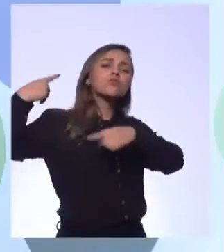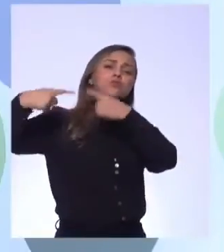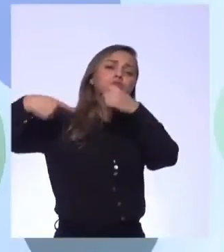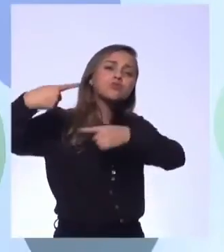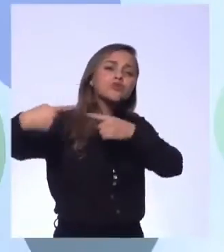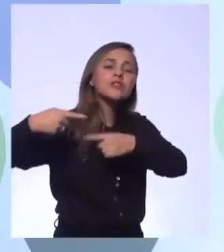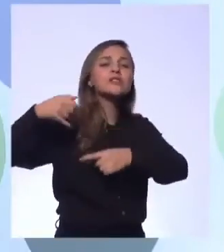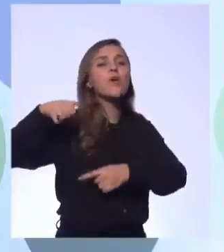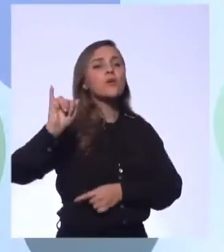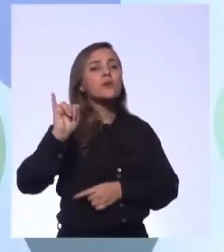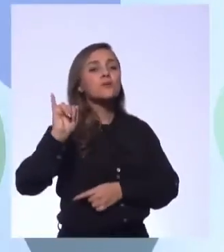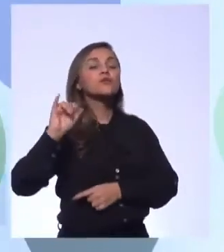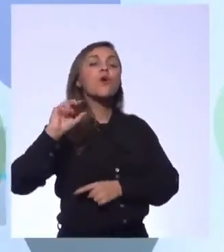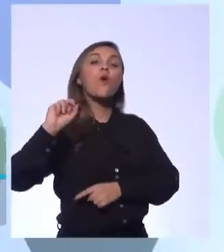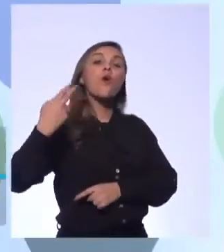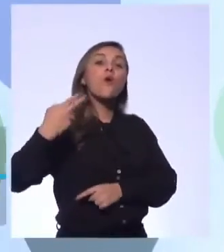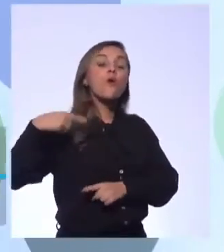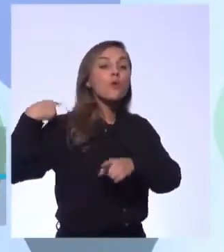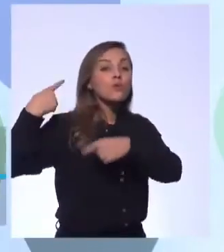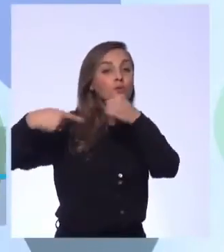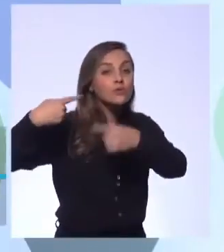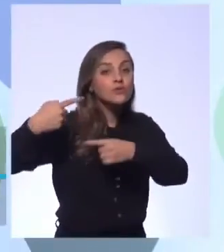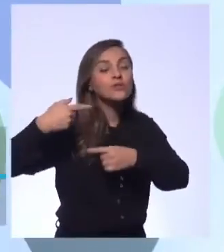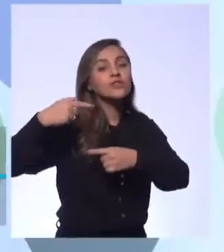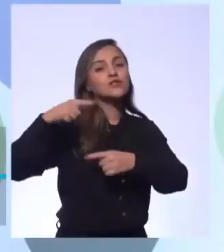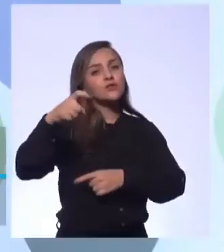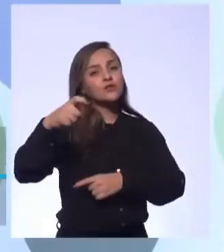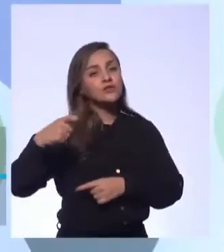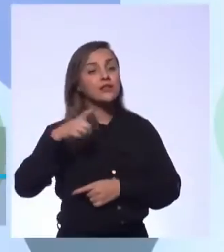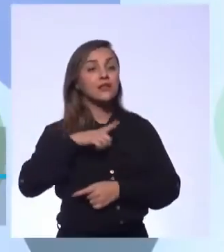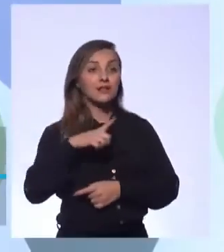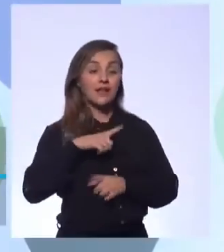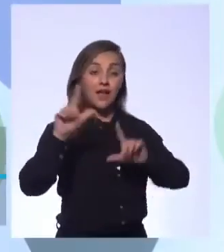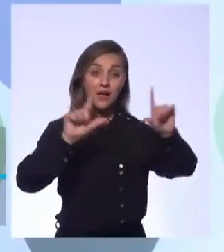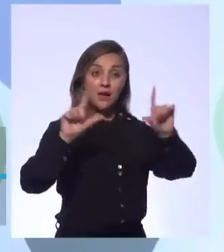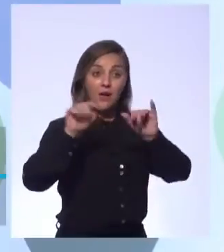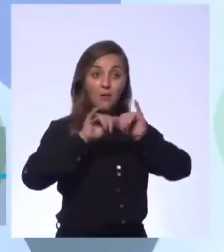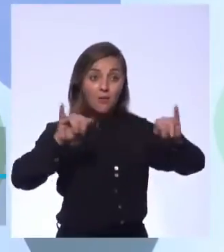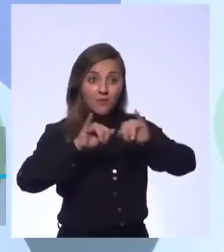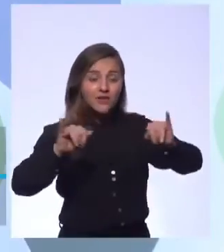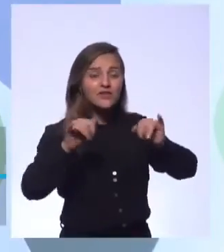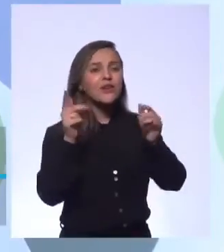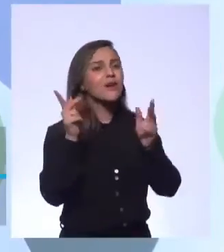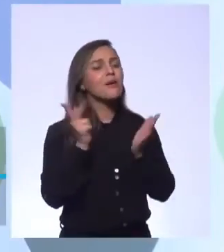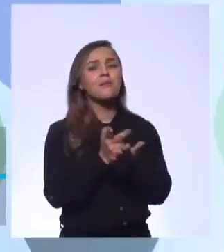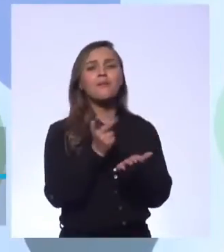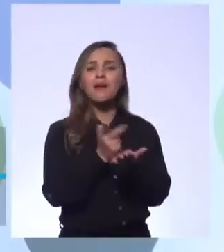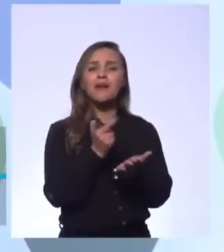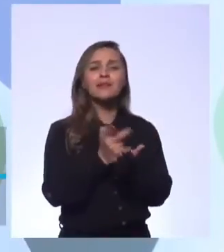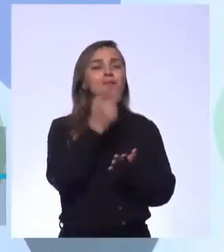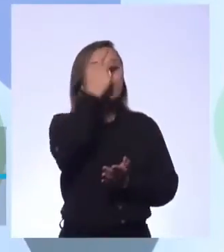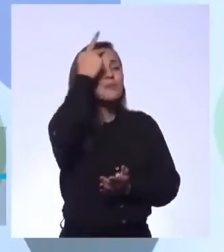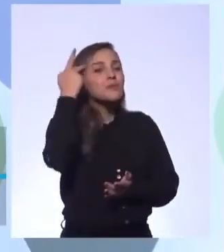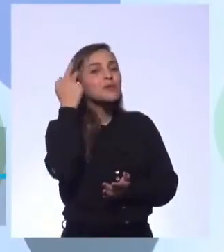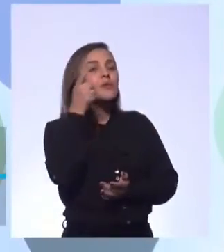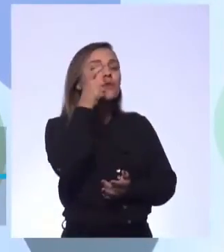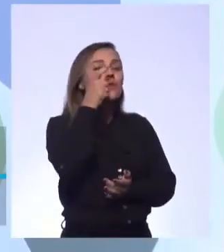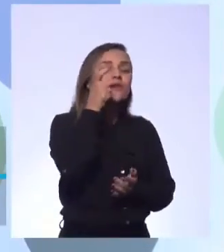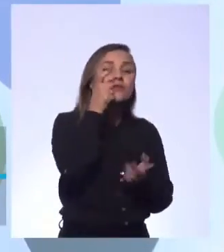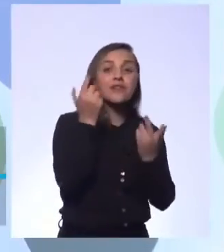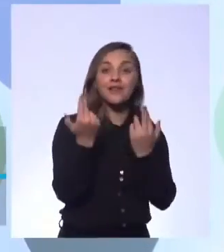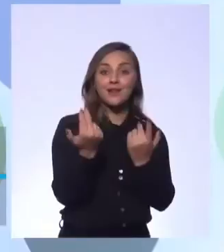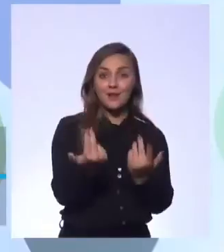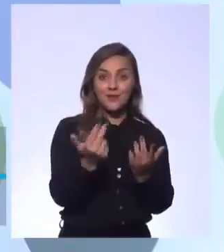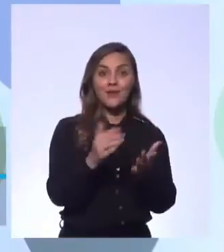as pessoas tinham a mesma mídia. Então, as pessoas ligavam no canal tal e assistiam ao mesmo filme, a mesma novela, o mesmo programa de TV,